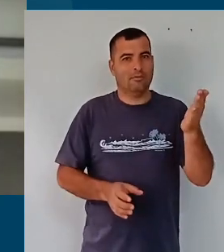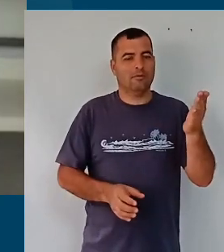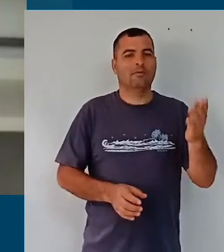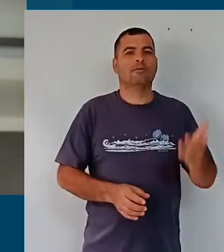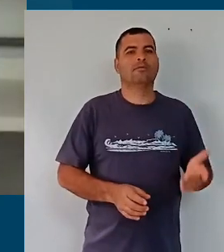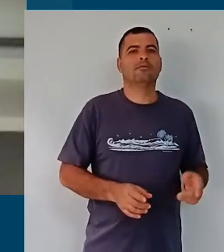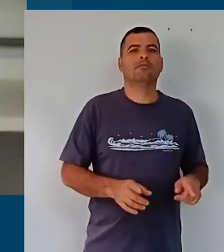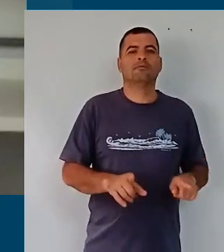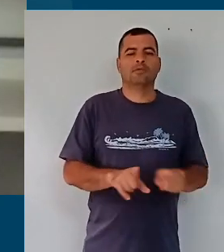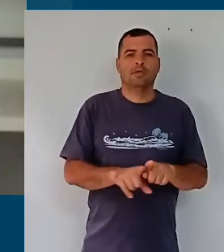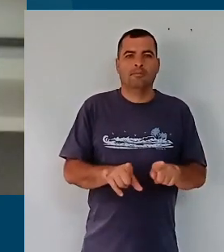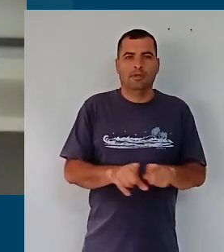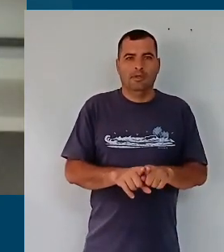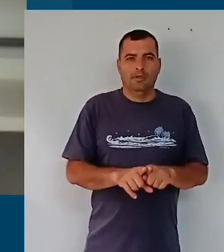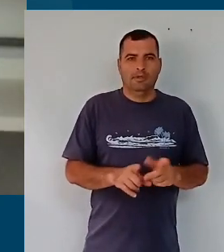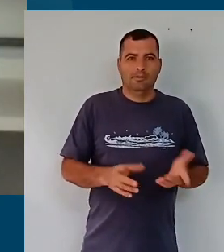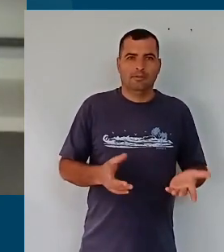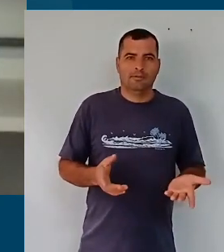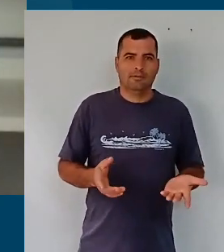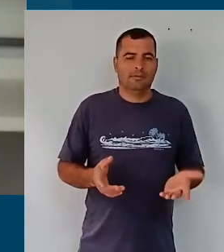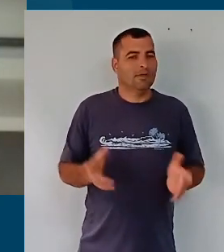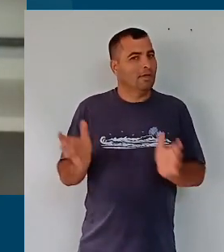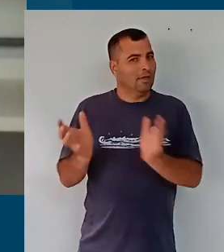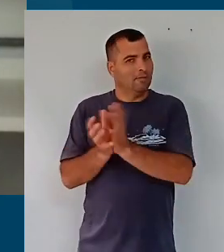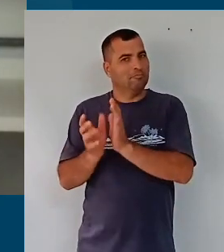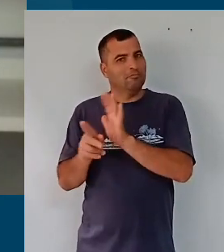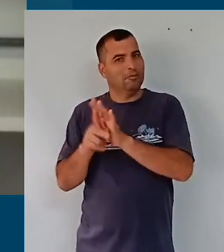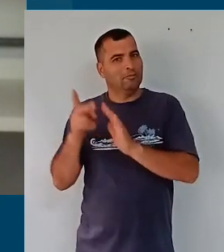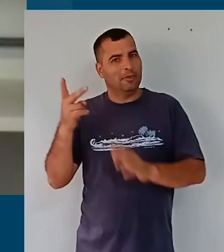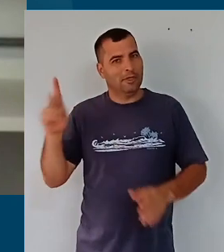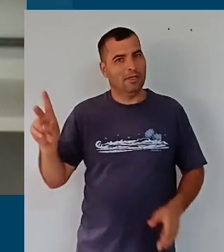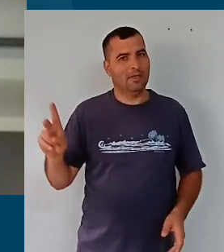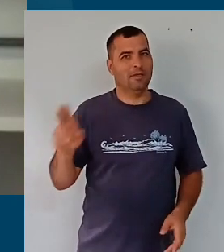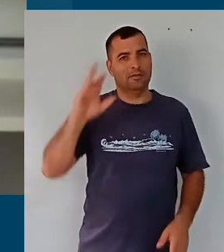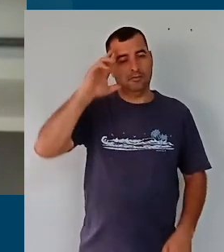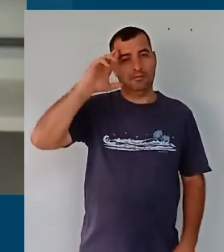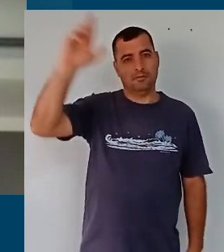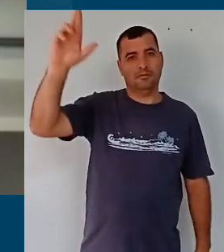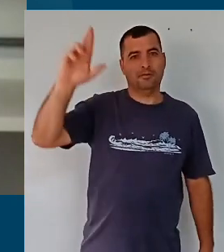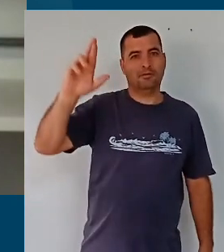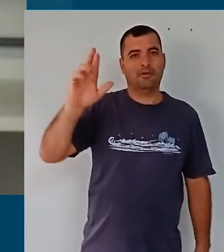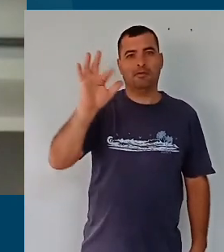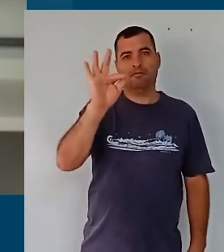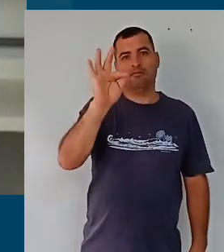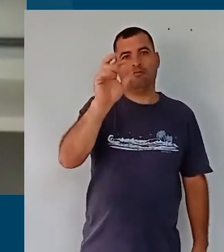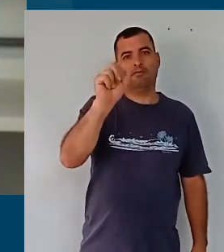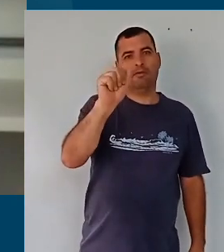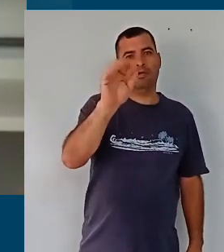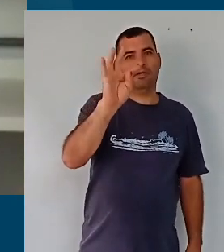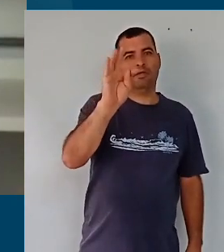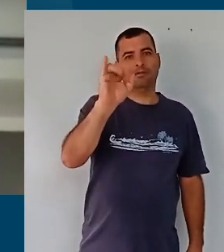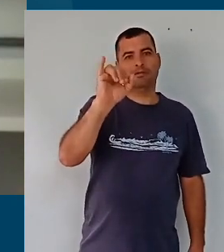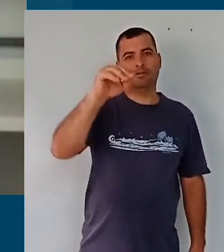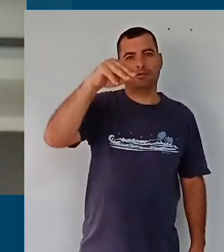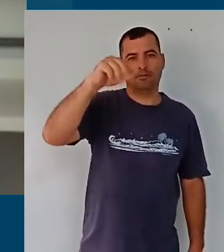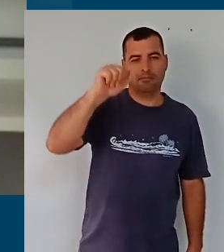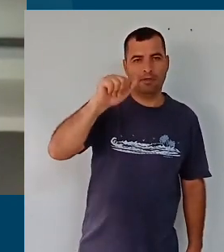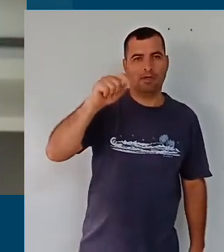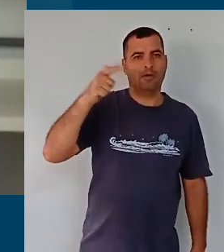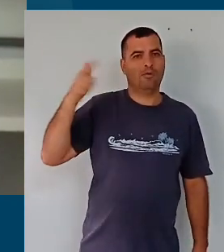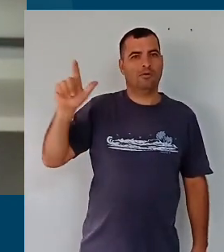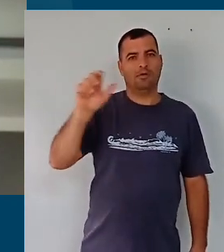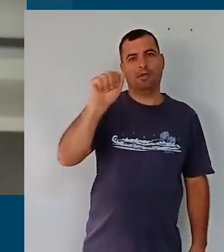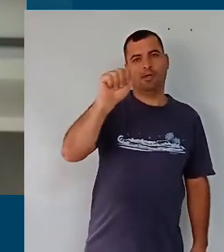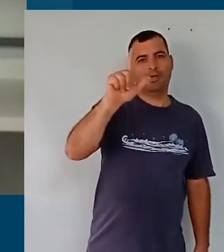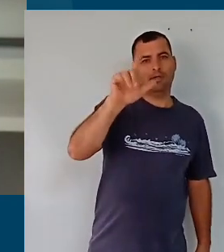portal da Secretaria de Educação, junto com a equipe liderada pela Fátima, também a